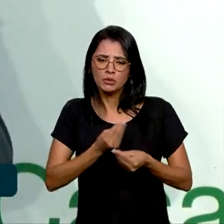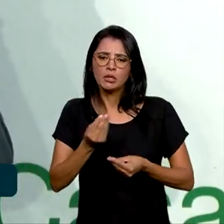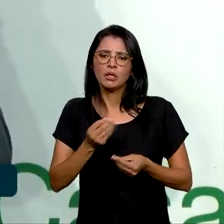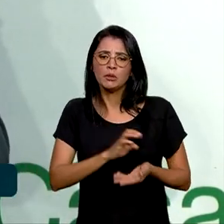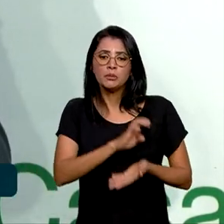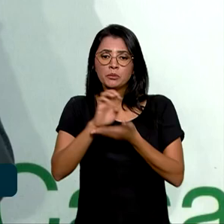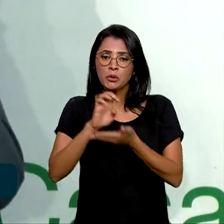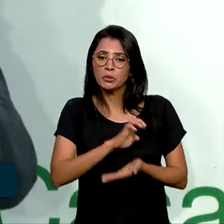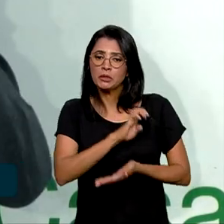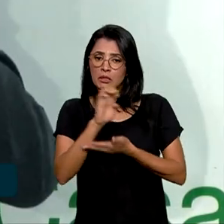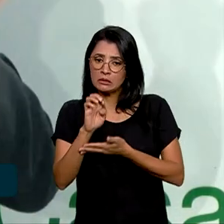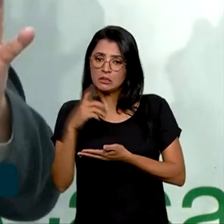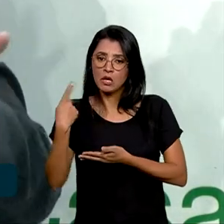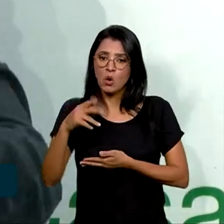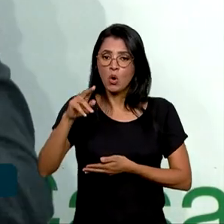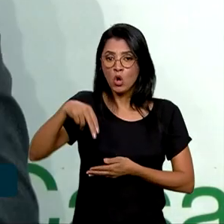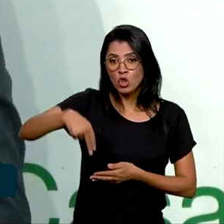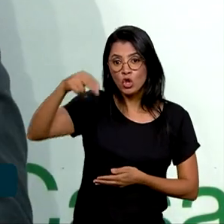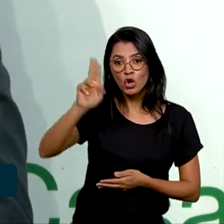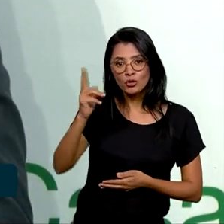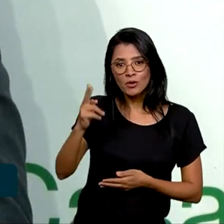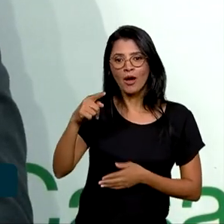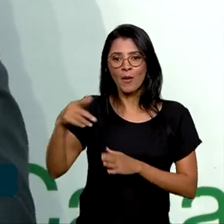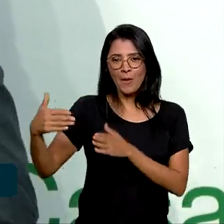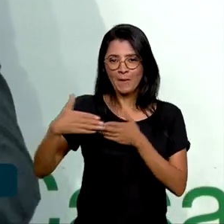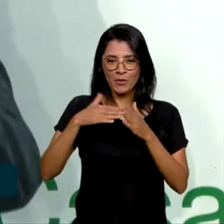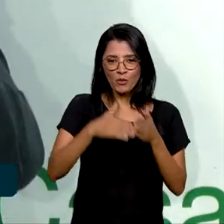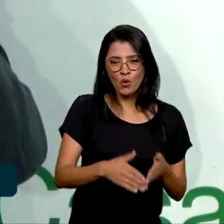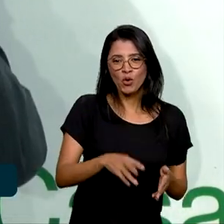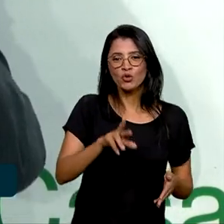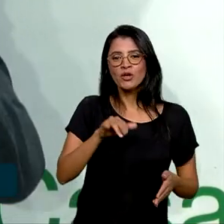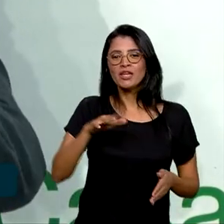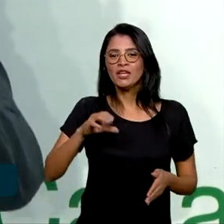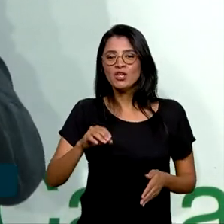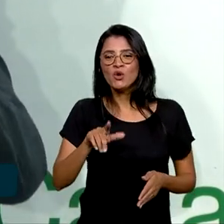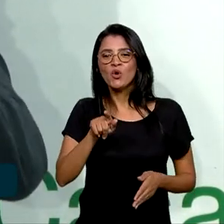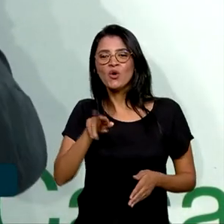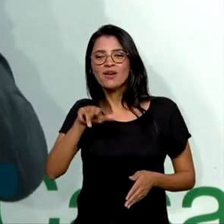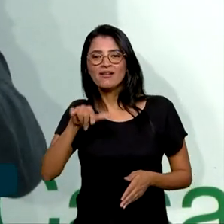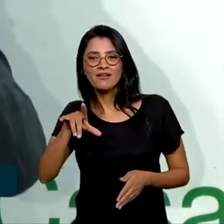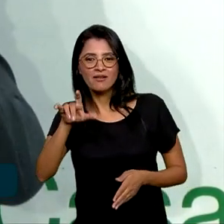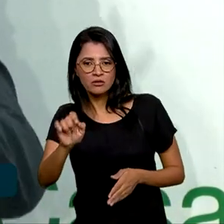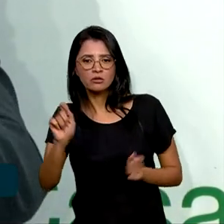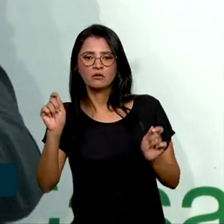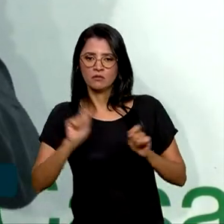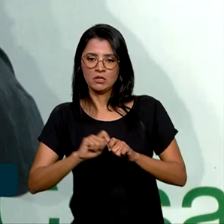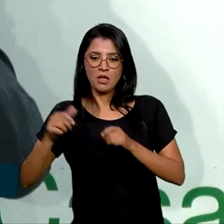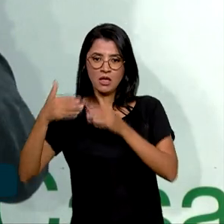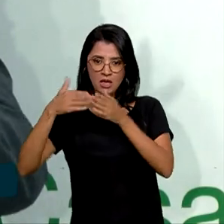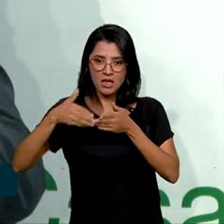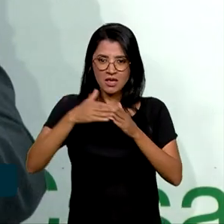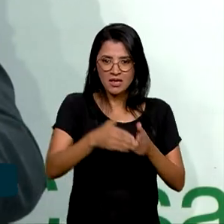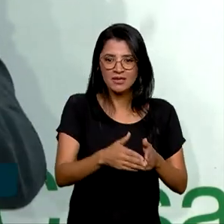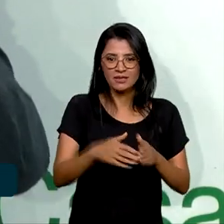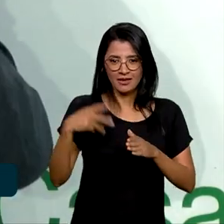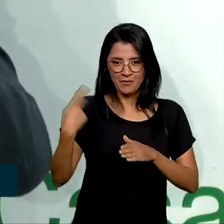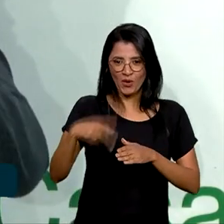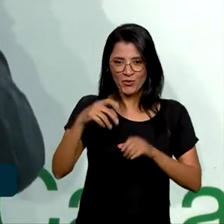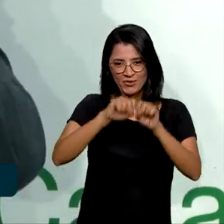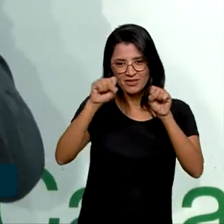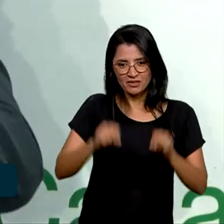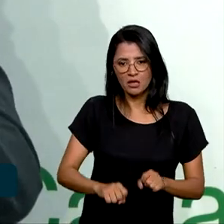exportação do norte do Uruguai pelo Porto e Rio Grande. E vamos fazer com que o sistema hidroviário do nosso estado